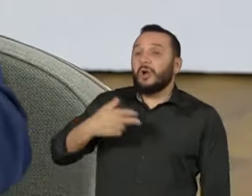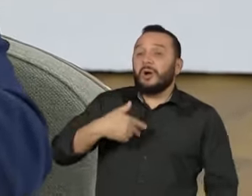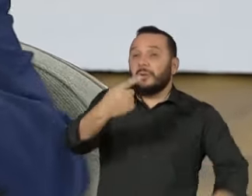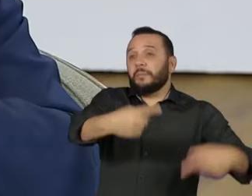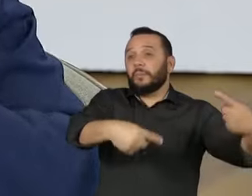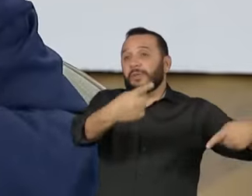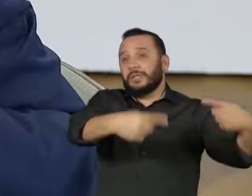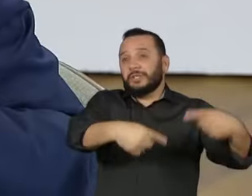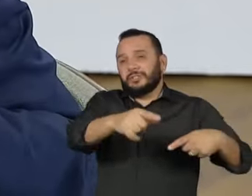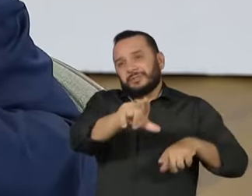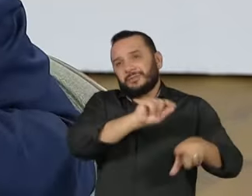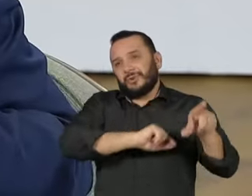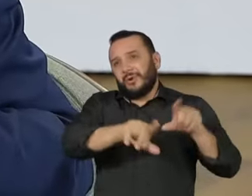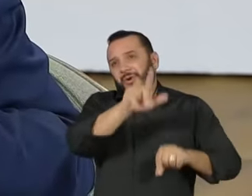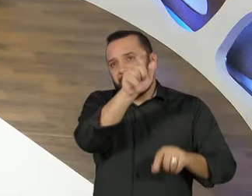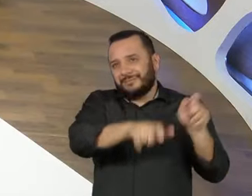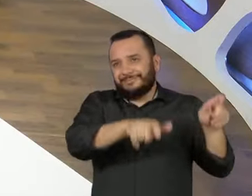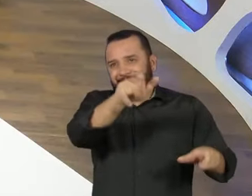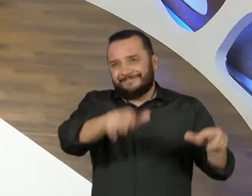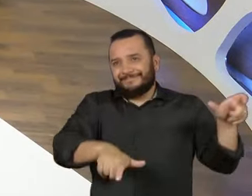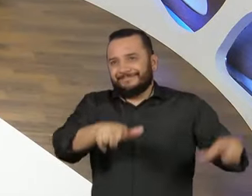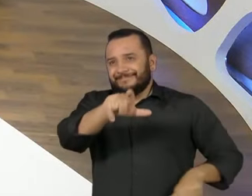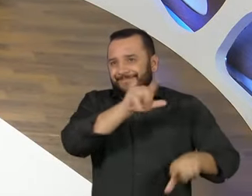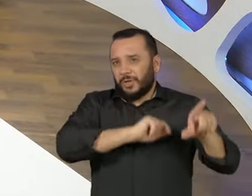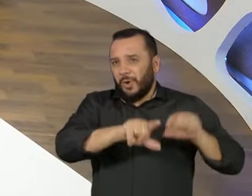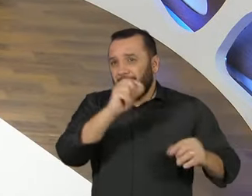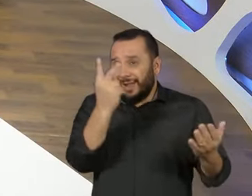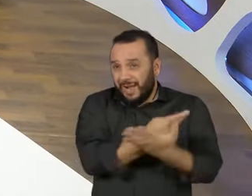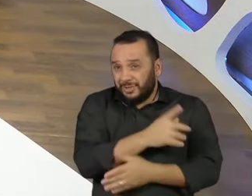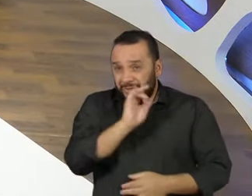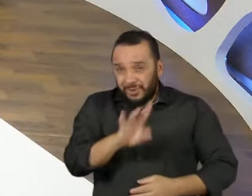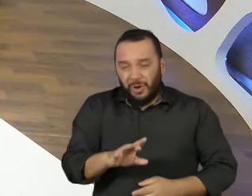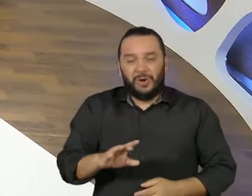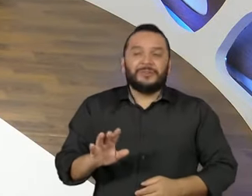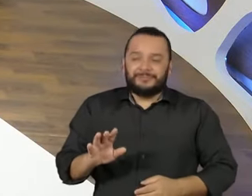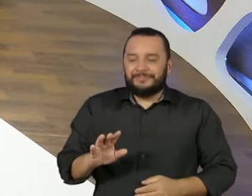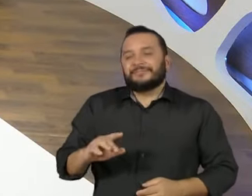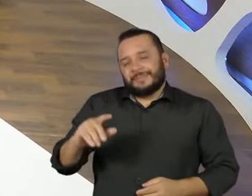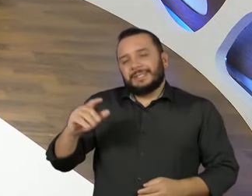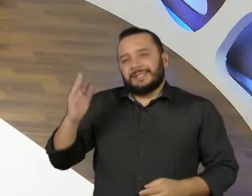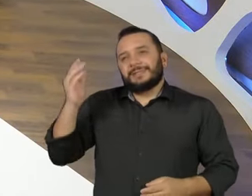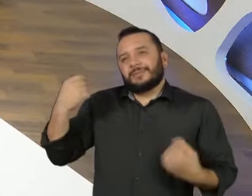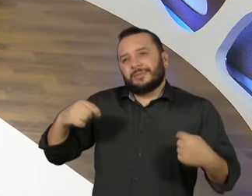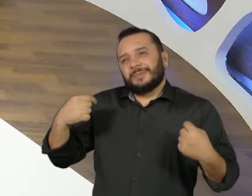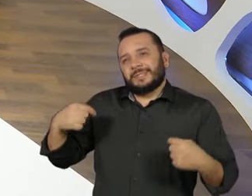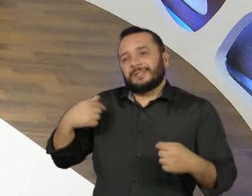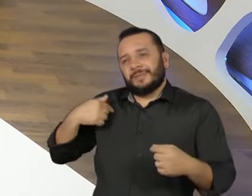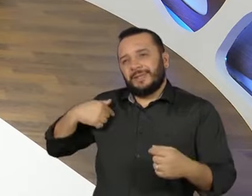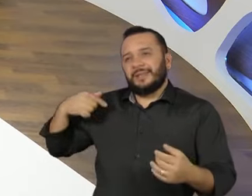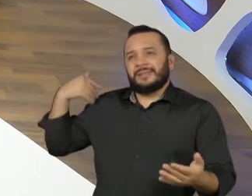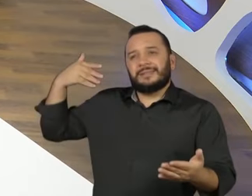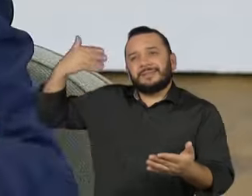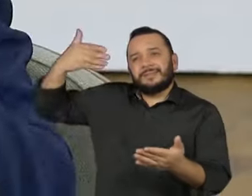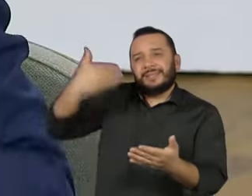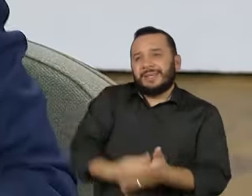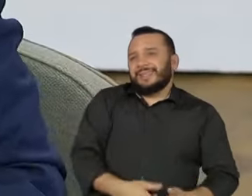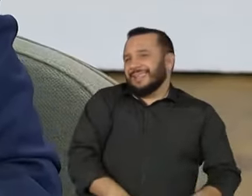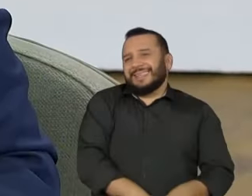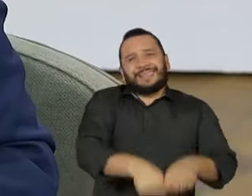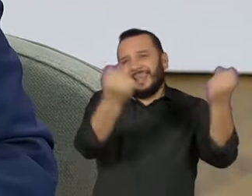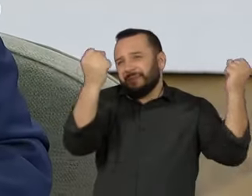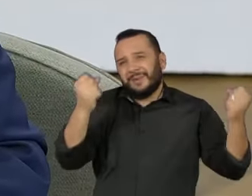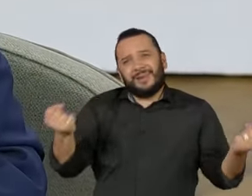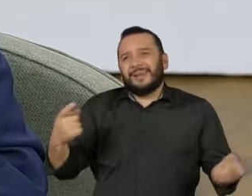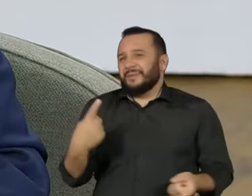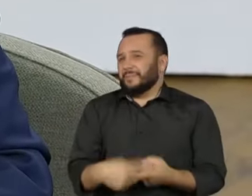A escolha de personagens tem muito essa questão cultural que nós precisamos quebrar no Brasil da busca de um salvador da pátria. Não tem